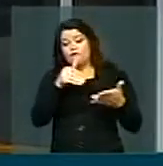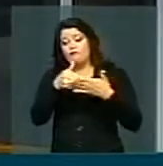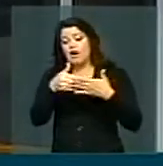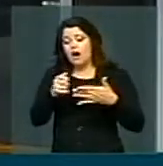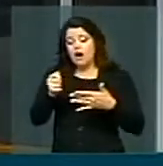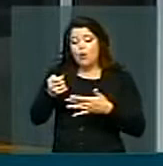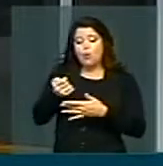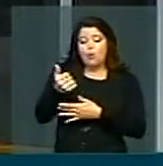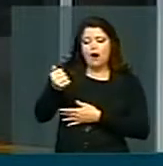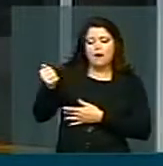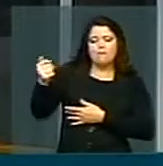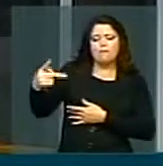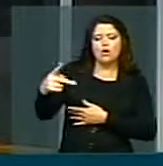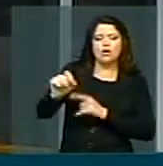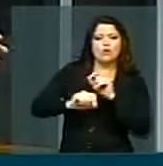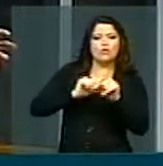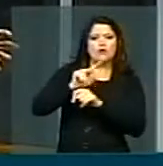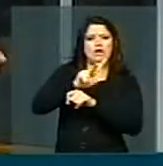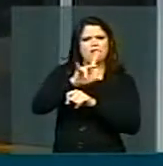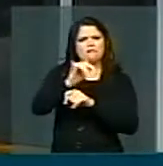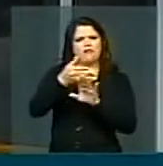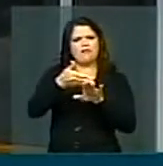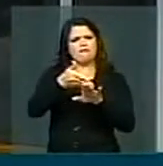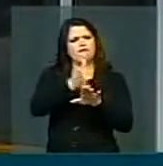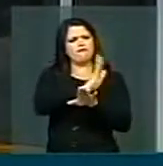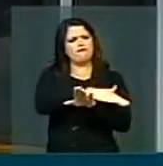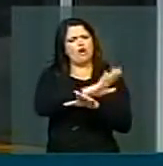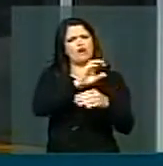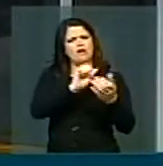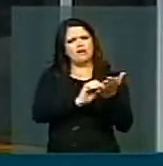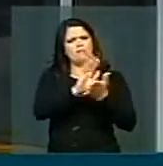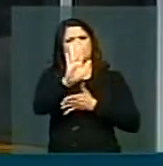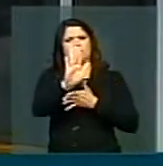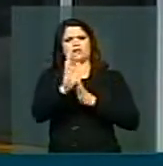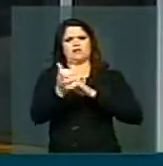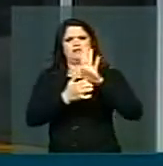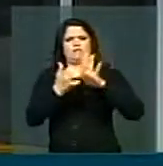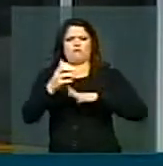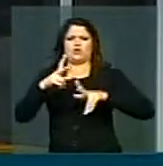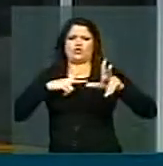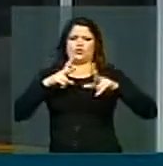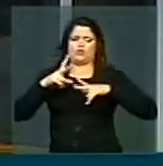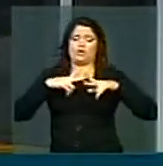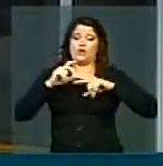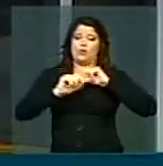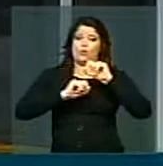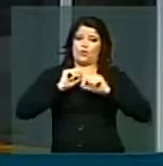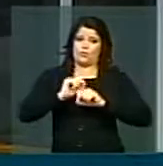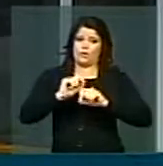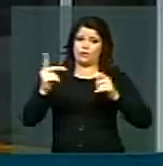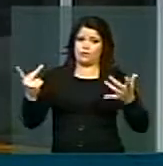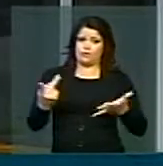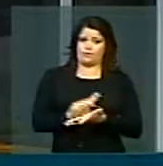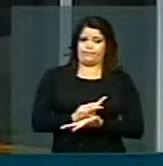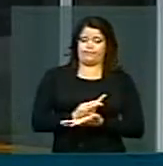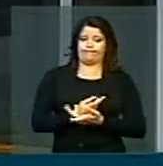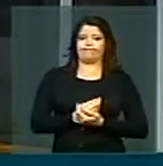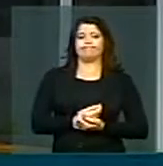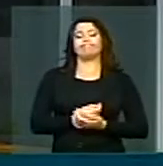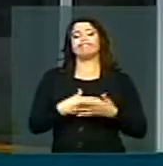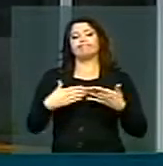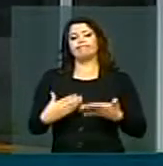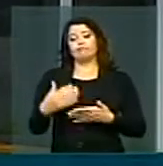se aposentar, são colocados fora das empresas privadas. E aí a